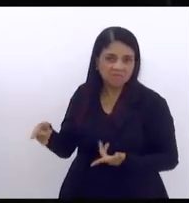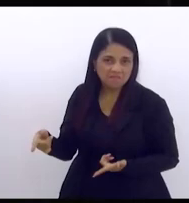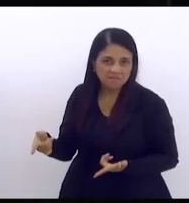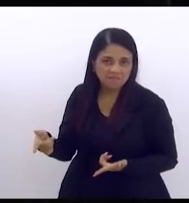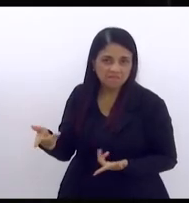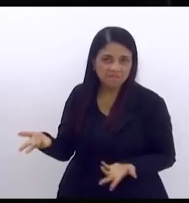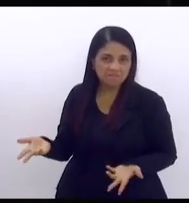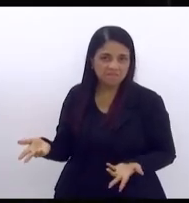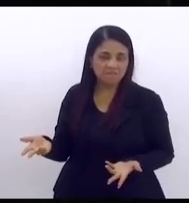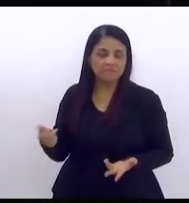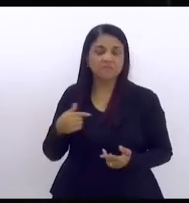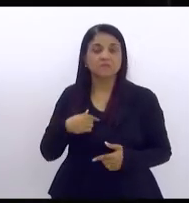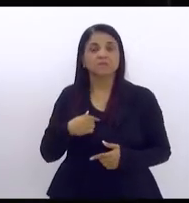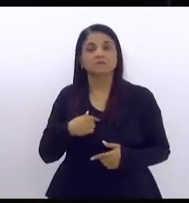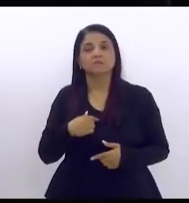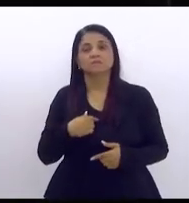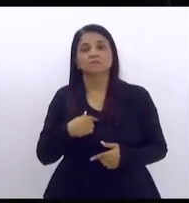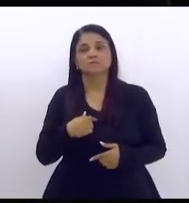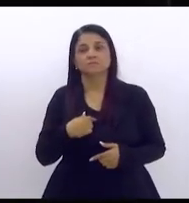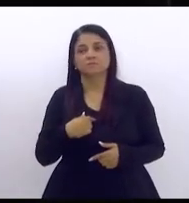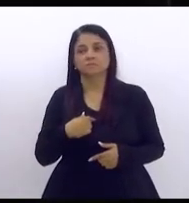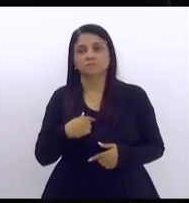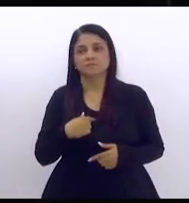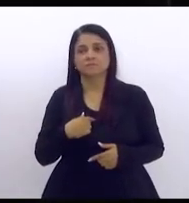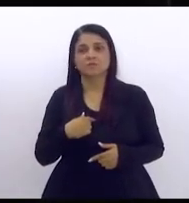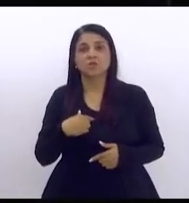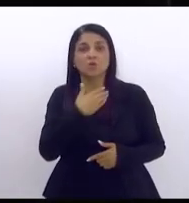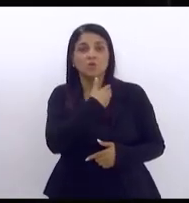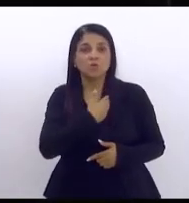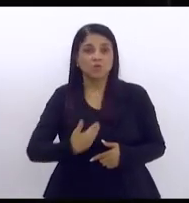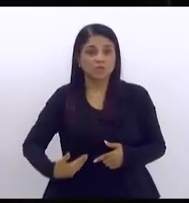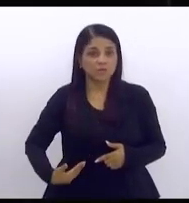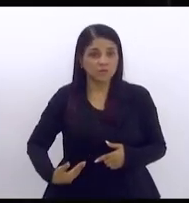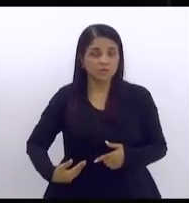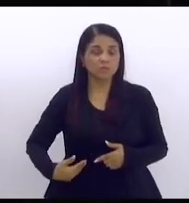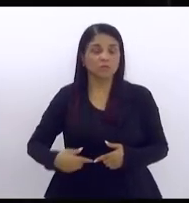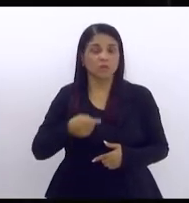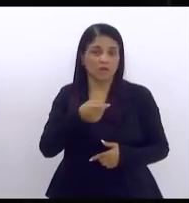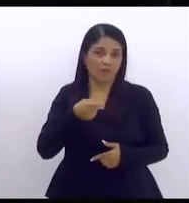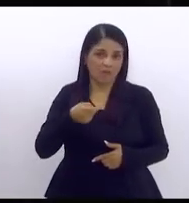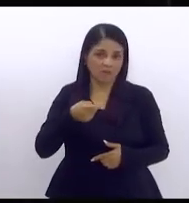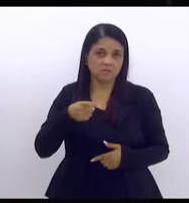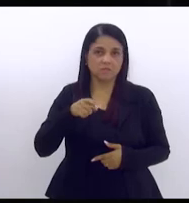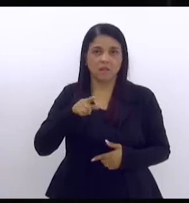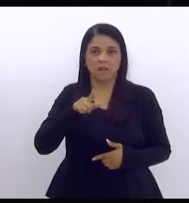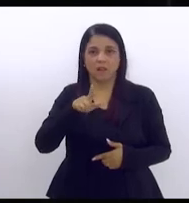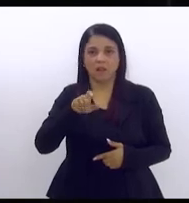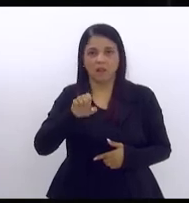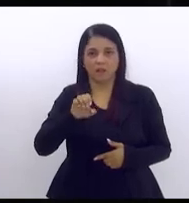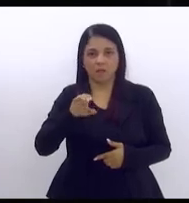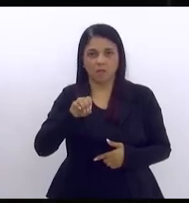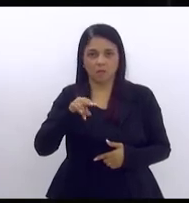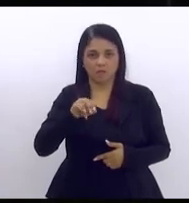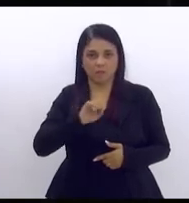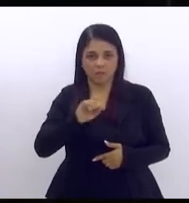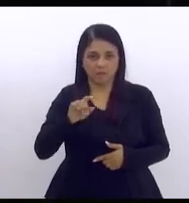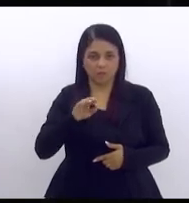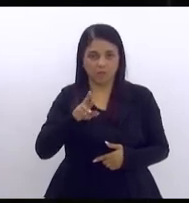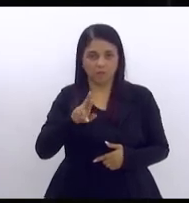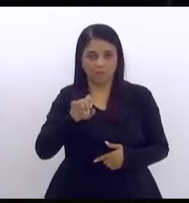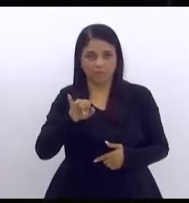deputado Valdo Seaza governador Leonel de Moura Brizola quando botou em prática